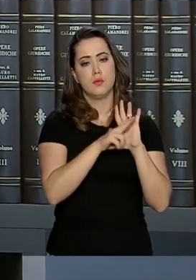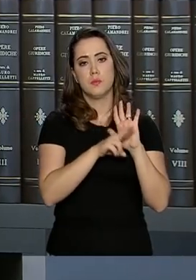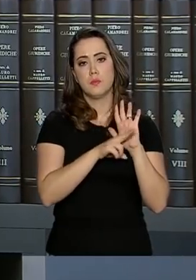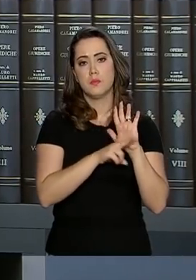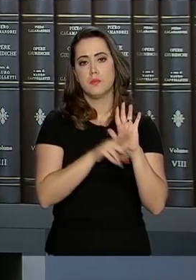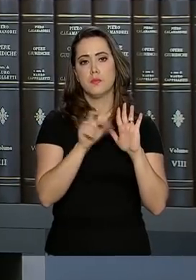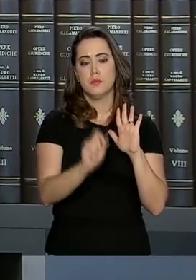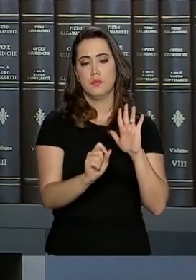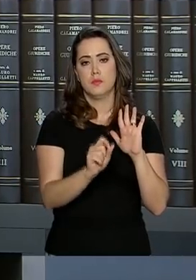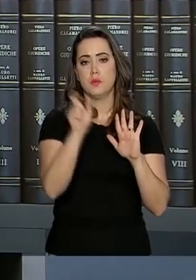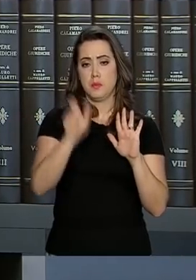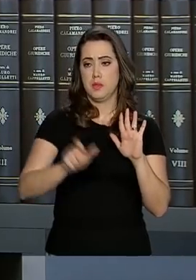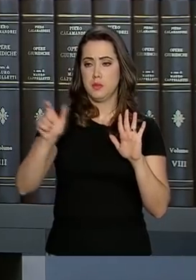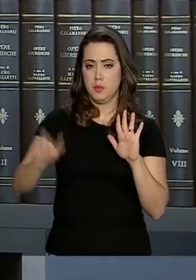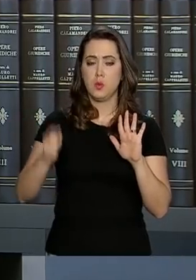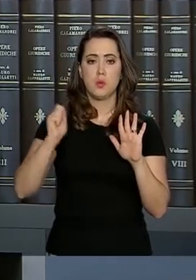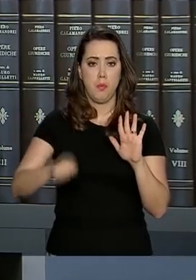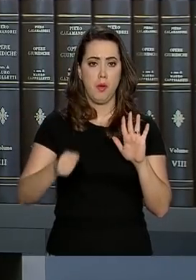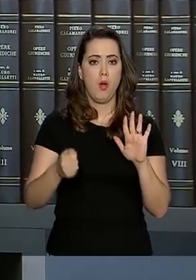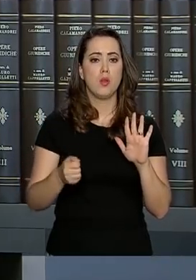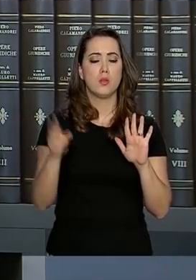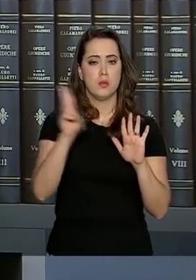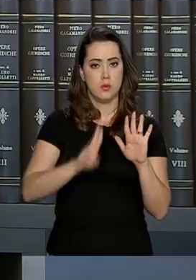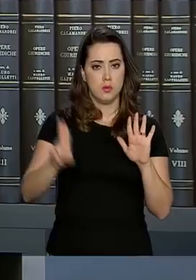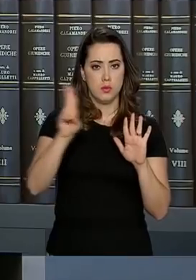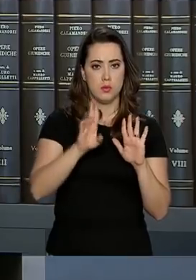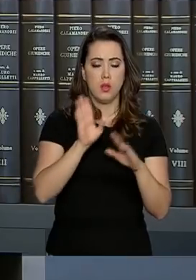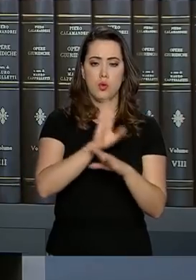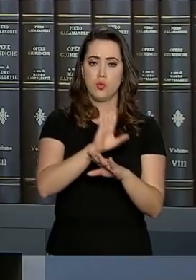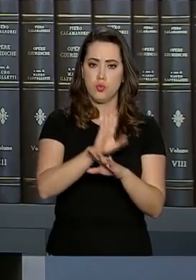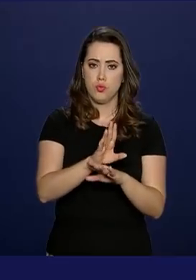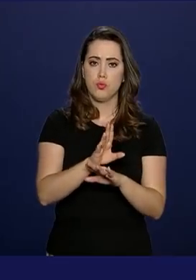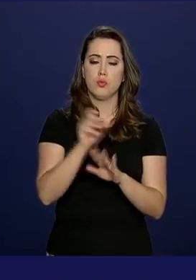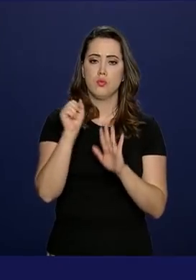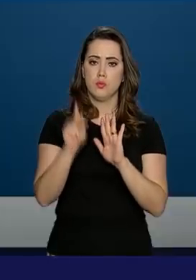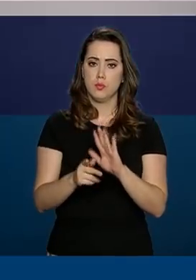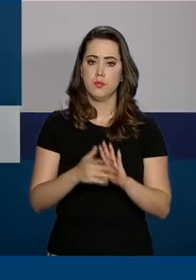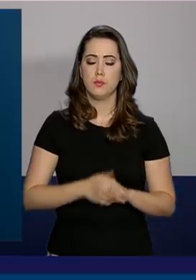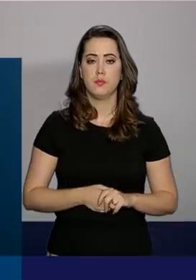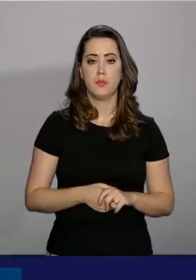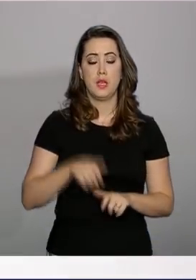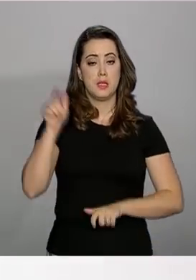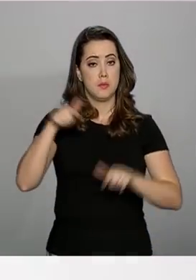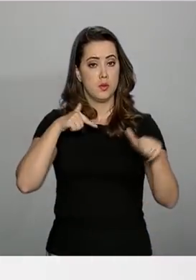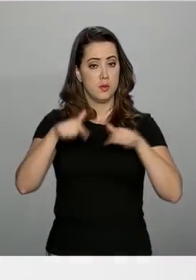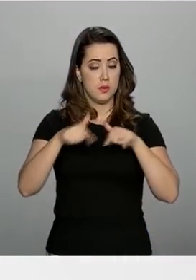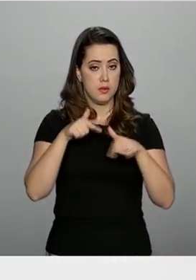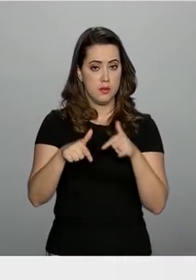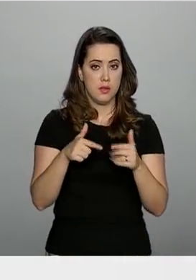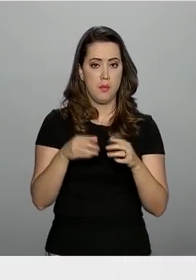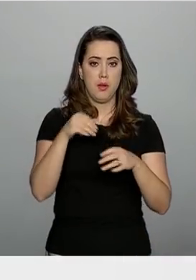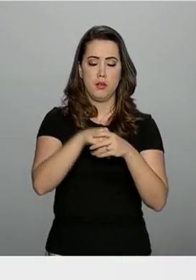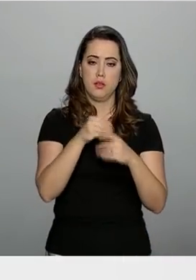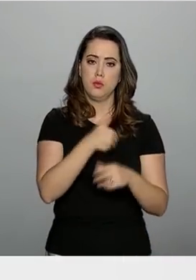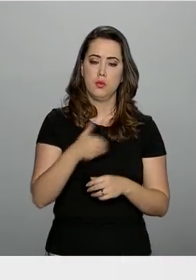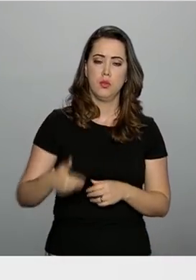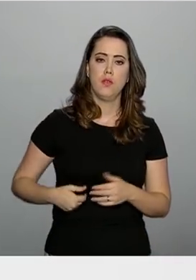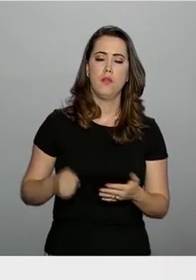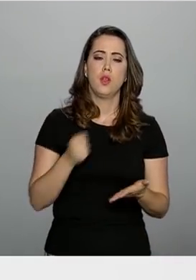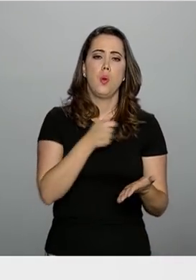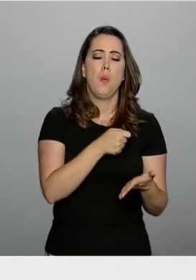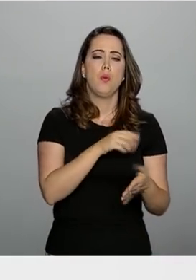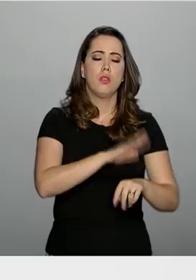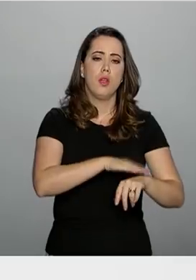para que as pessoas possam fruir do benefício de aposentadoria. Para os servidores públicos, o tempo de contribuição será de